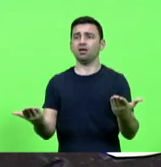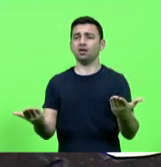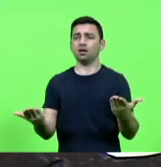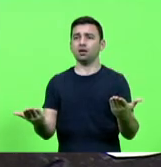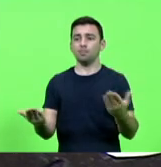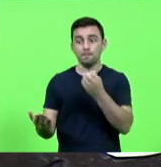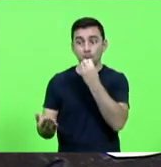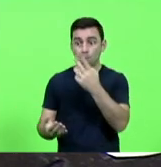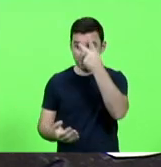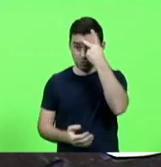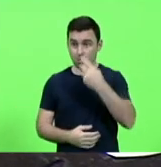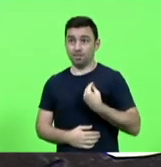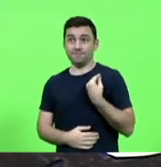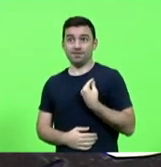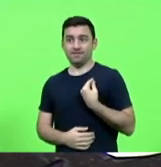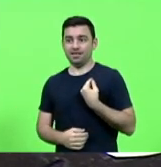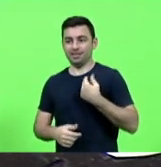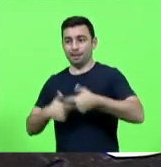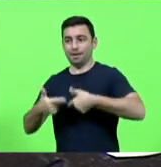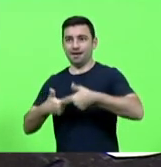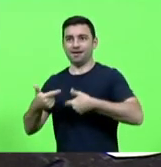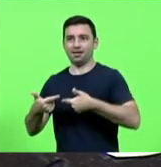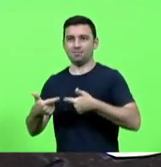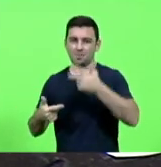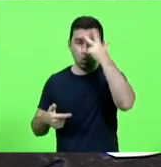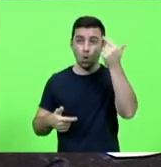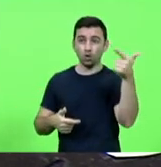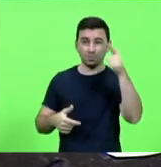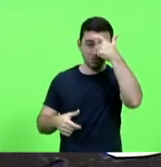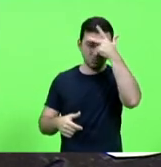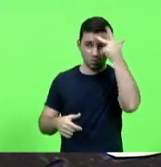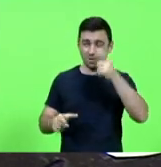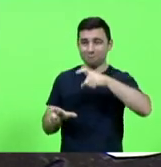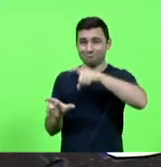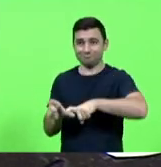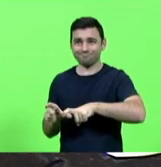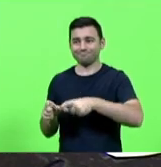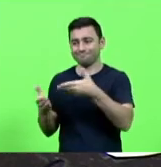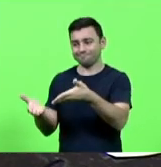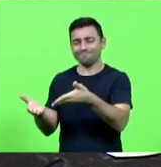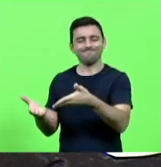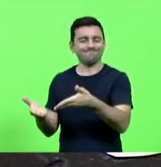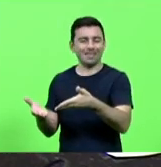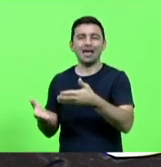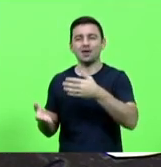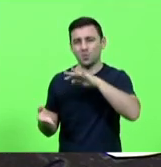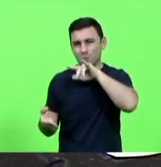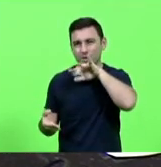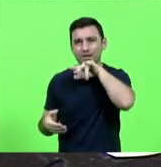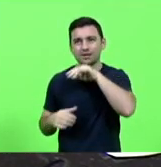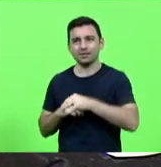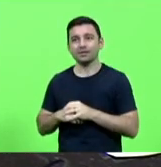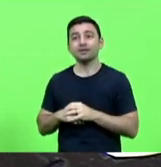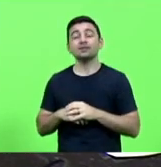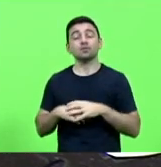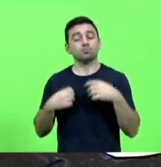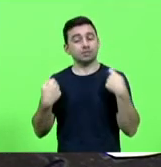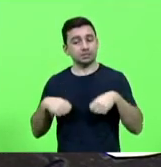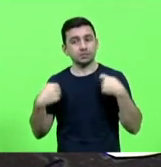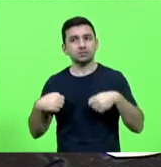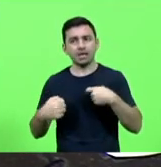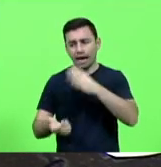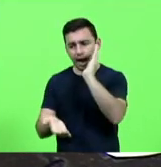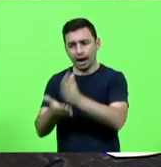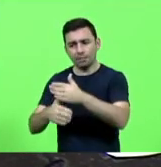dele é péssimo para quem dele depende nós precisamos acabar com esse tipo de burocracia que atrasa o Brasil e nos mantém